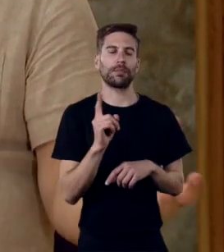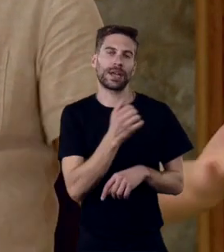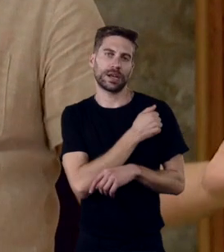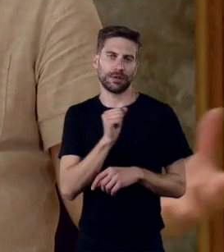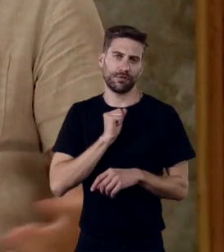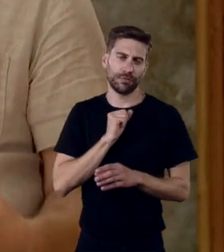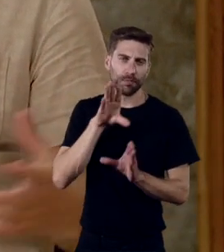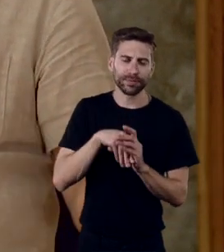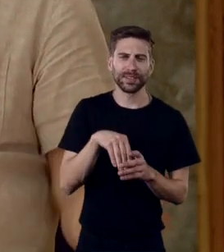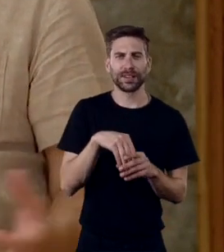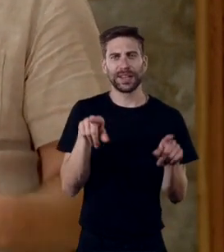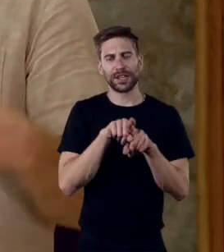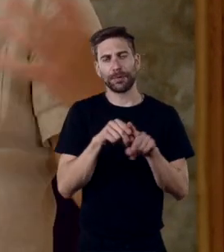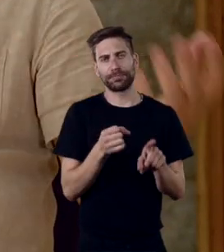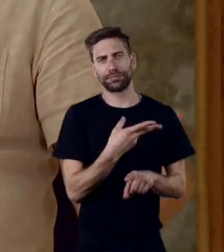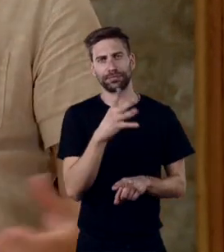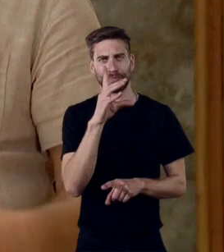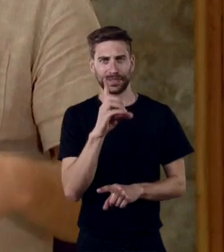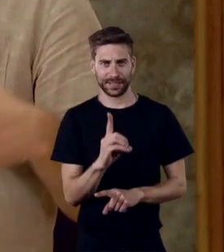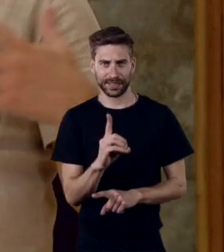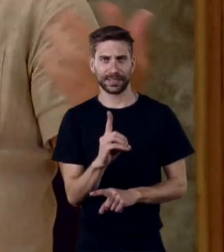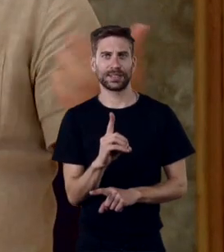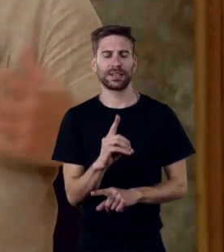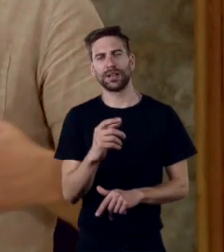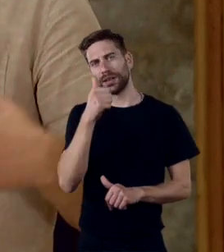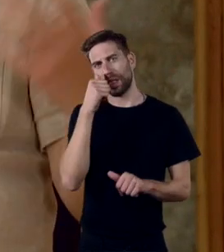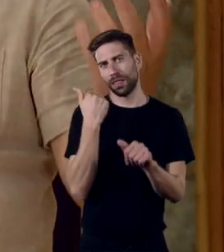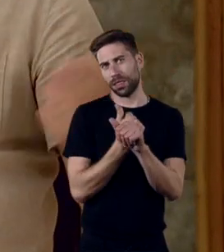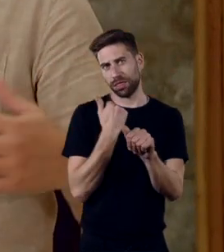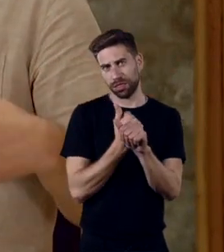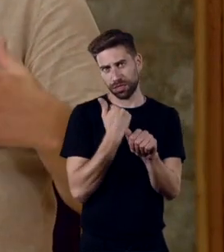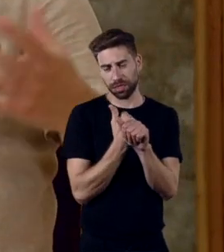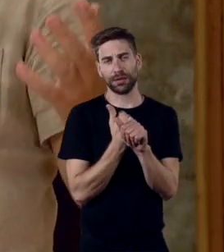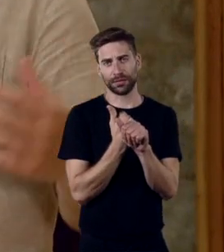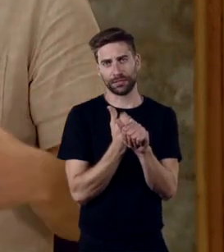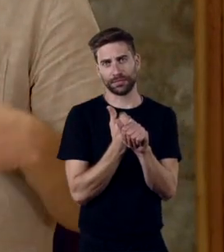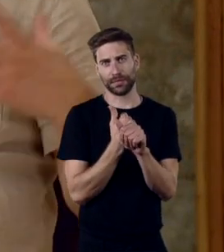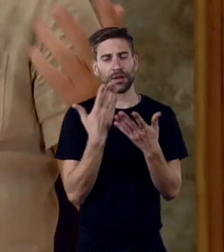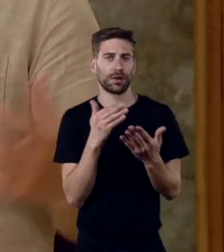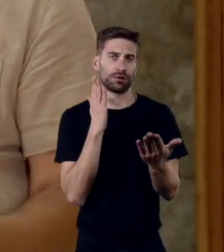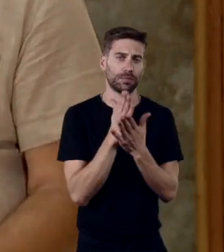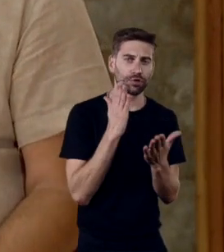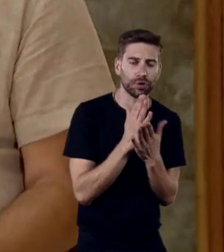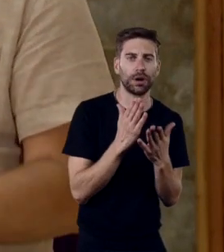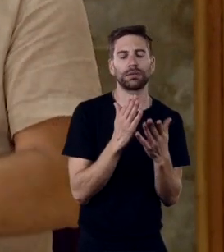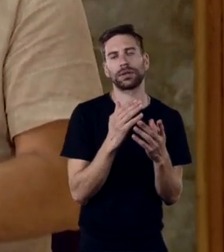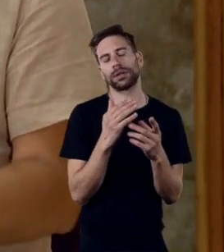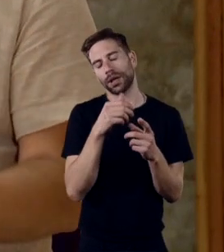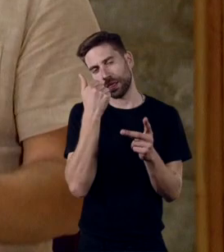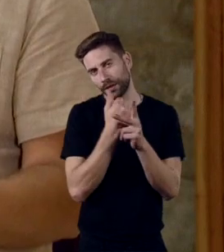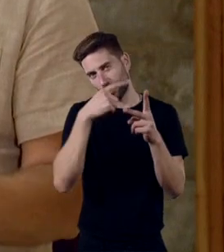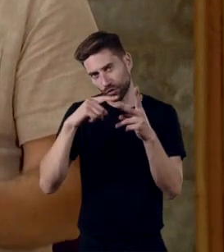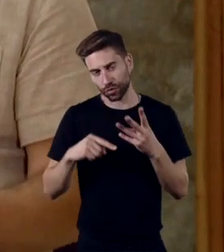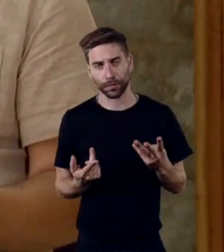seis irmãos e tínhamos as nossas atividades extra, quer dizer, escolas. E era sempre